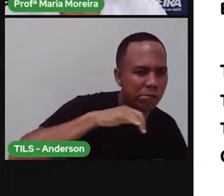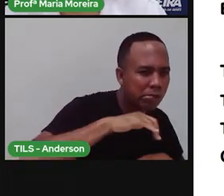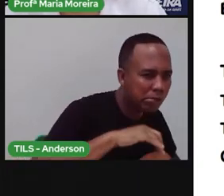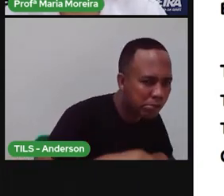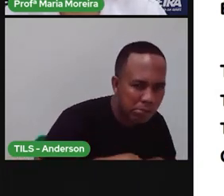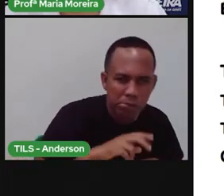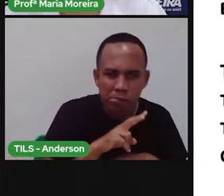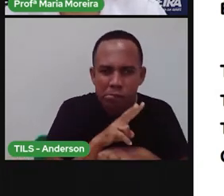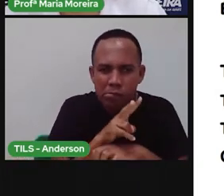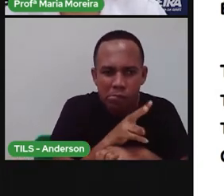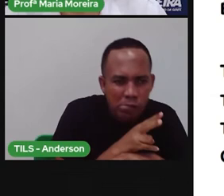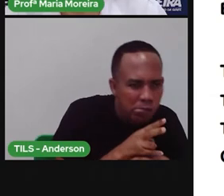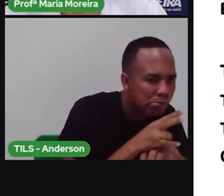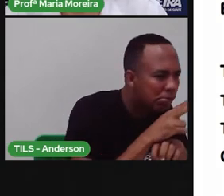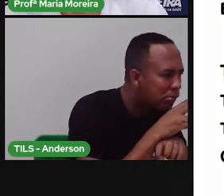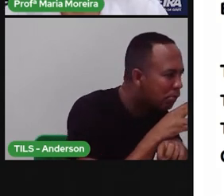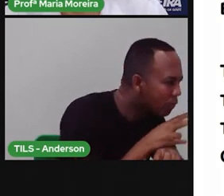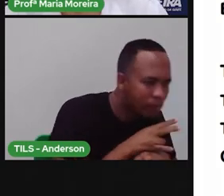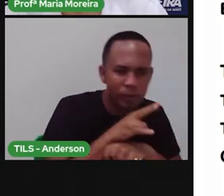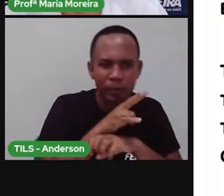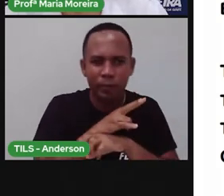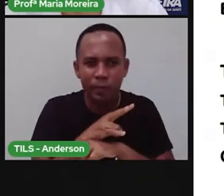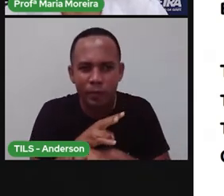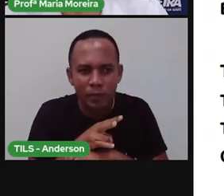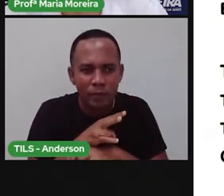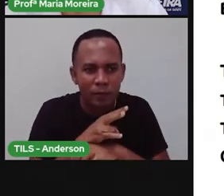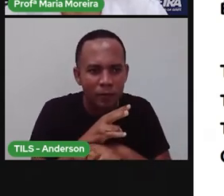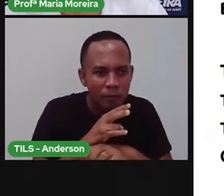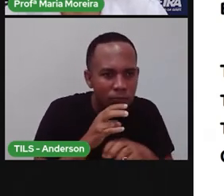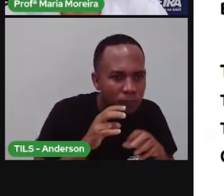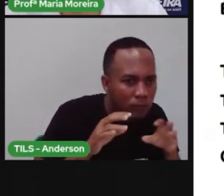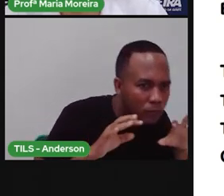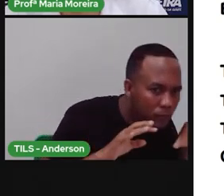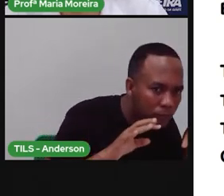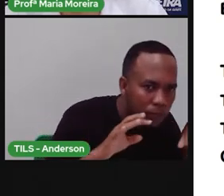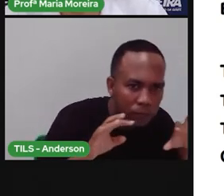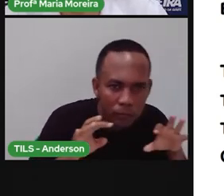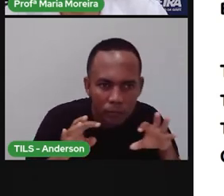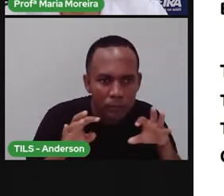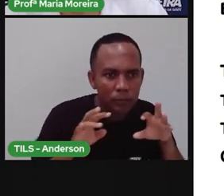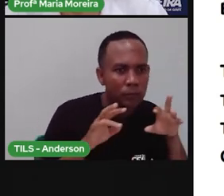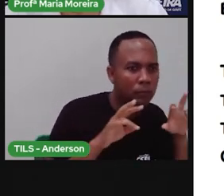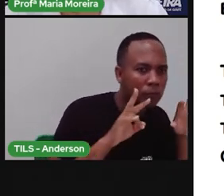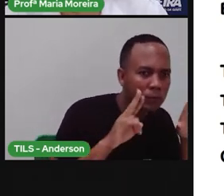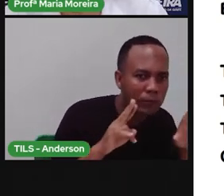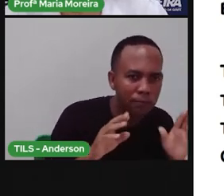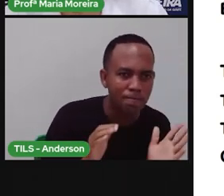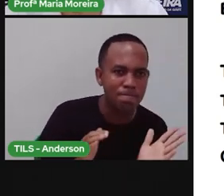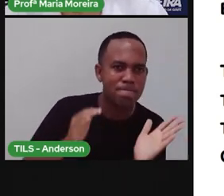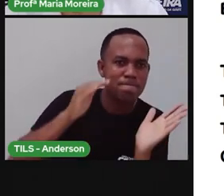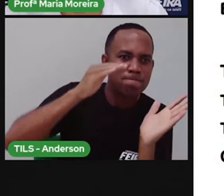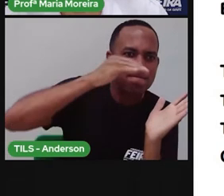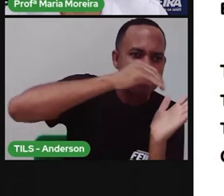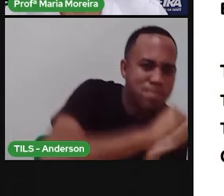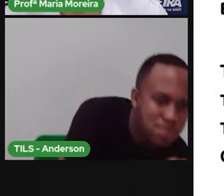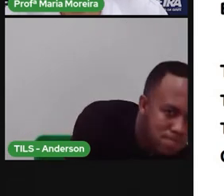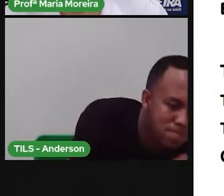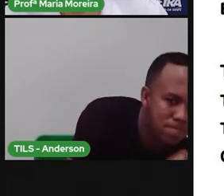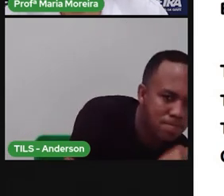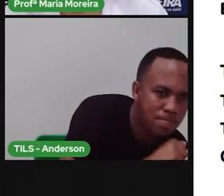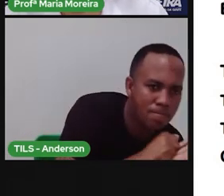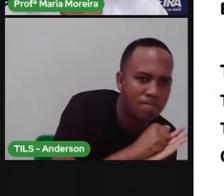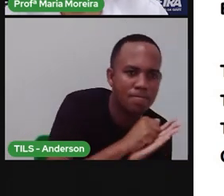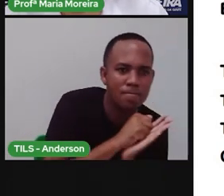passagem de outra fera. Vem um tigre como um dardo. Cai-lhe em cima o leopardo.